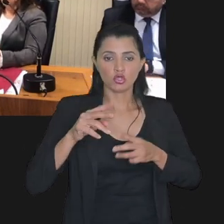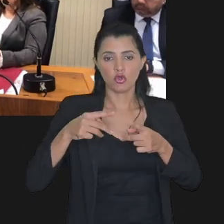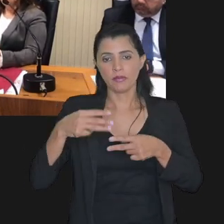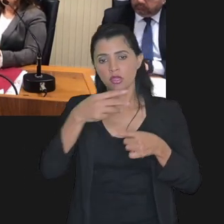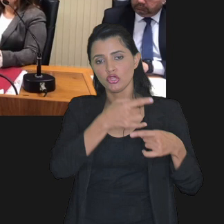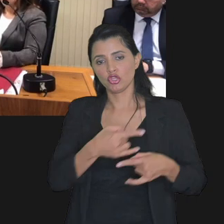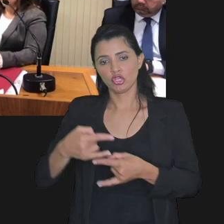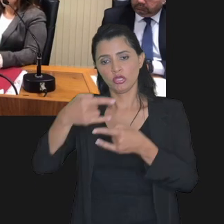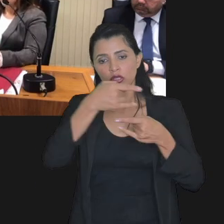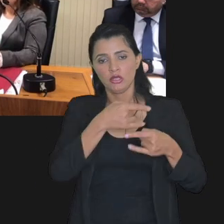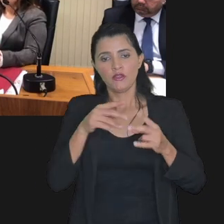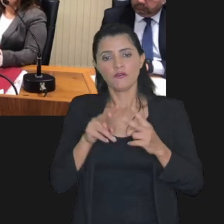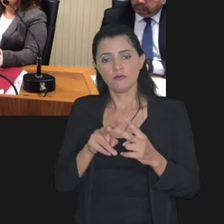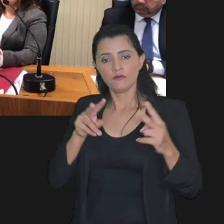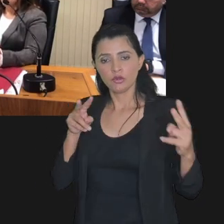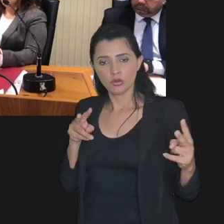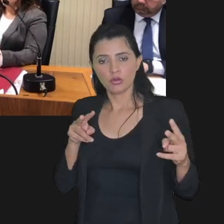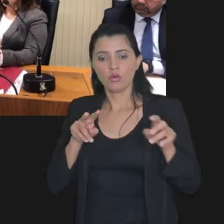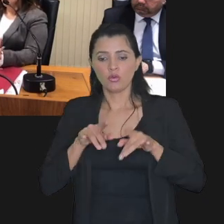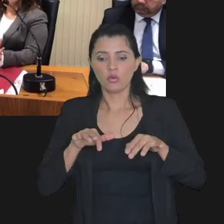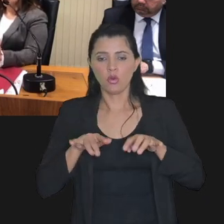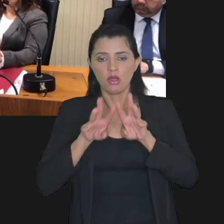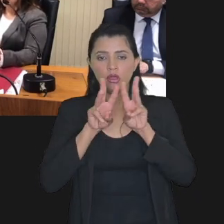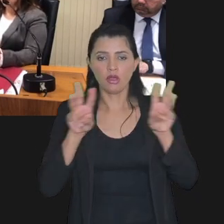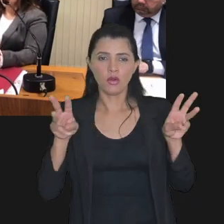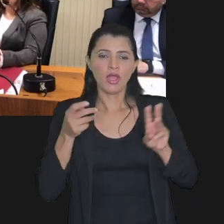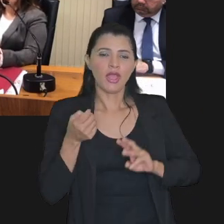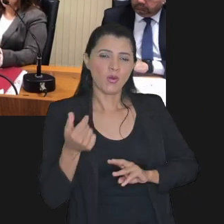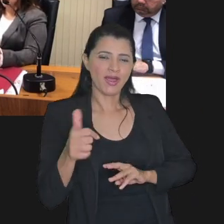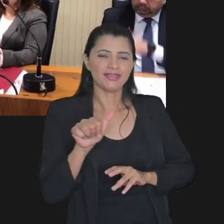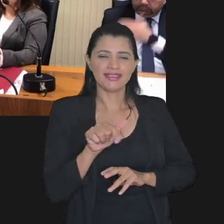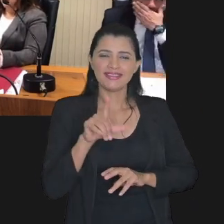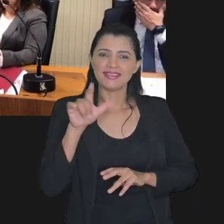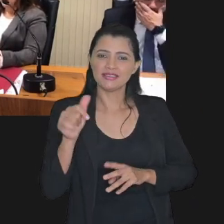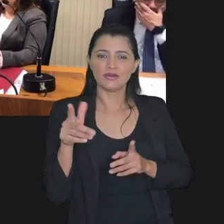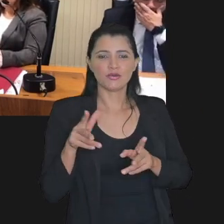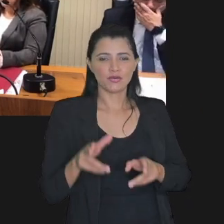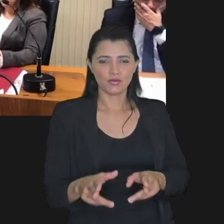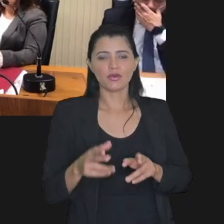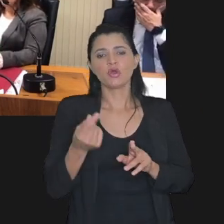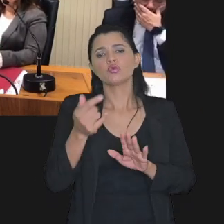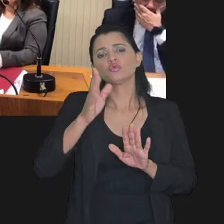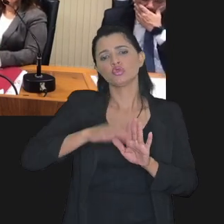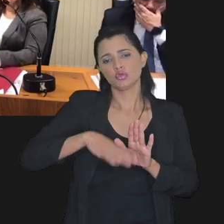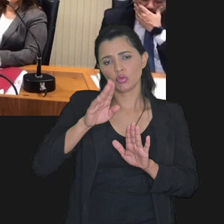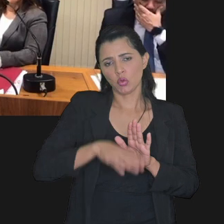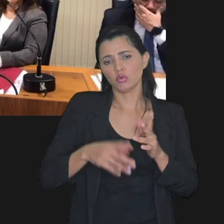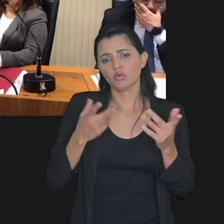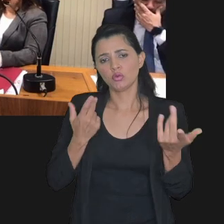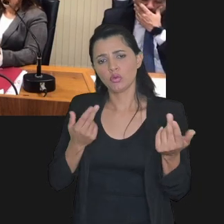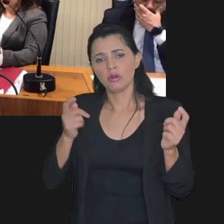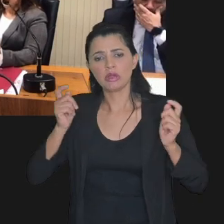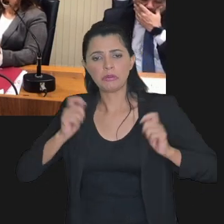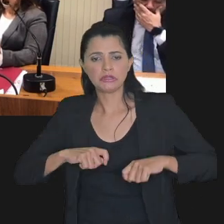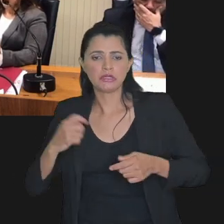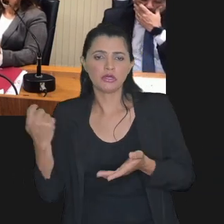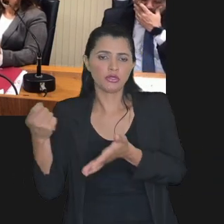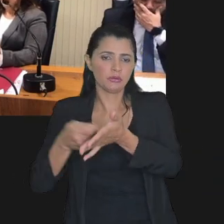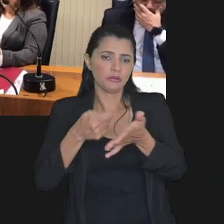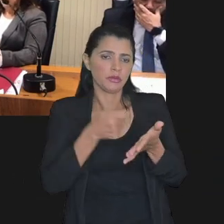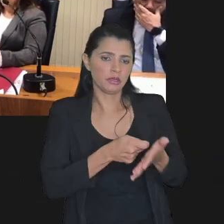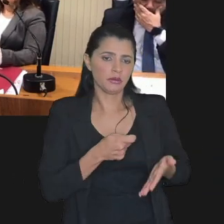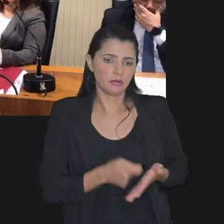virtual quase uma transação por adesão nesse sentido e os descontos também serão de acordo com a capacidade de